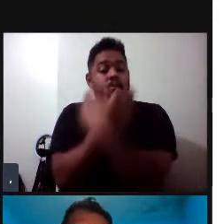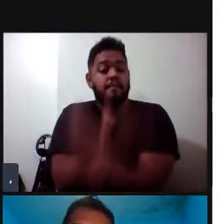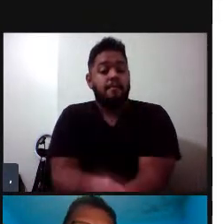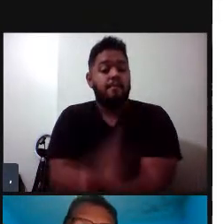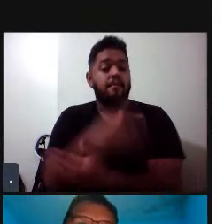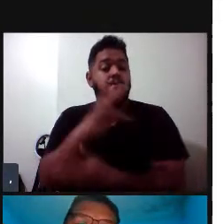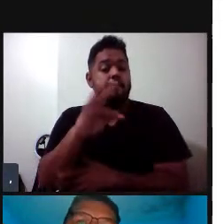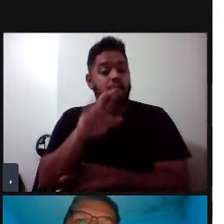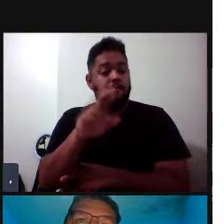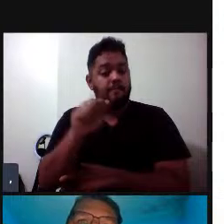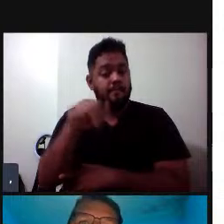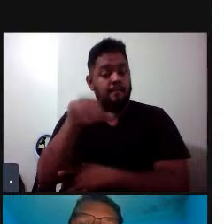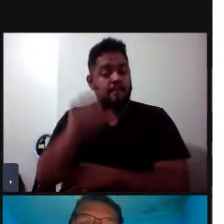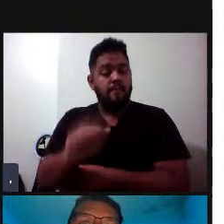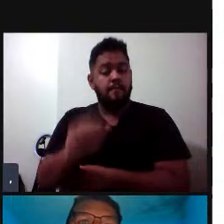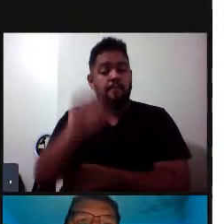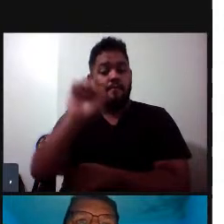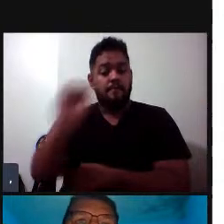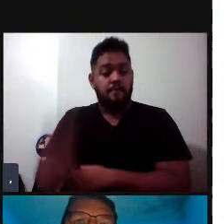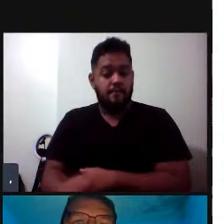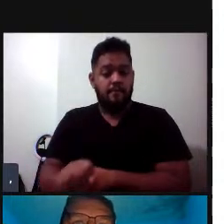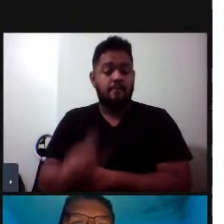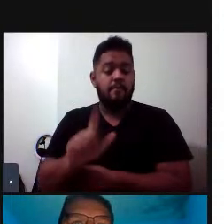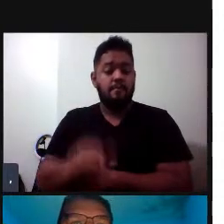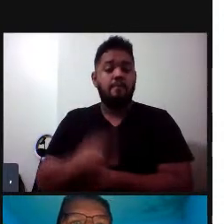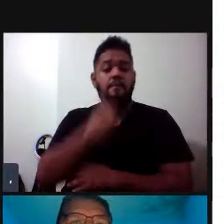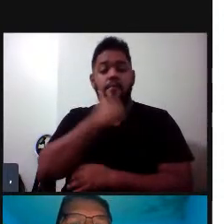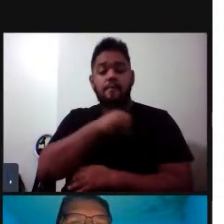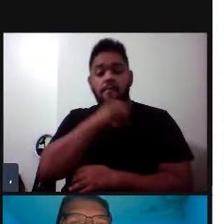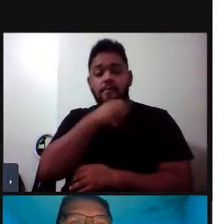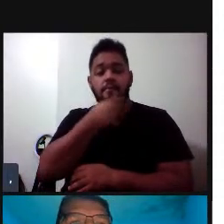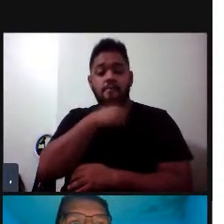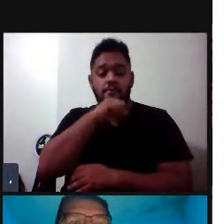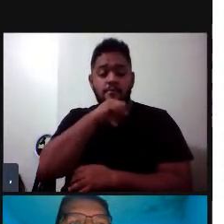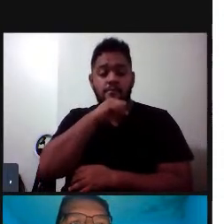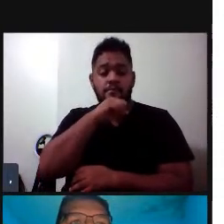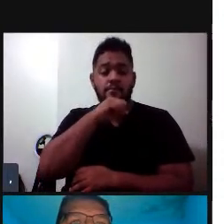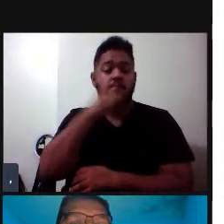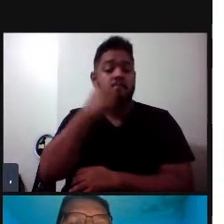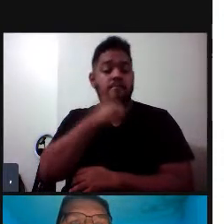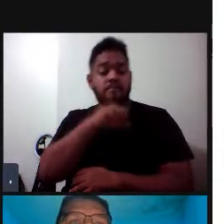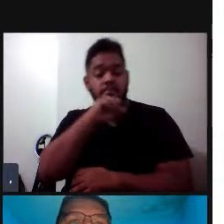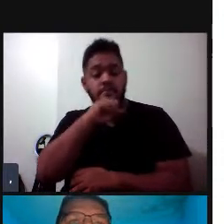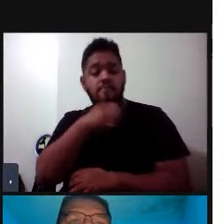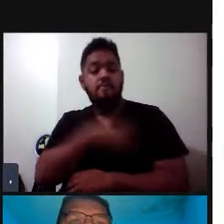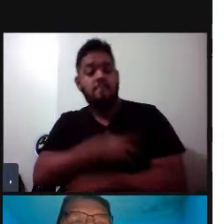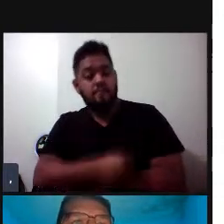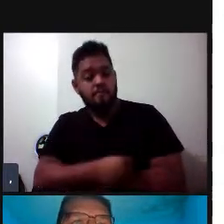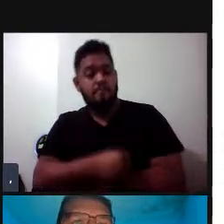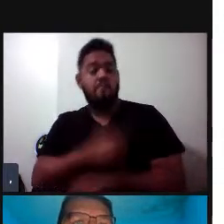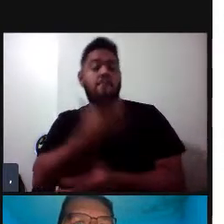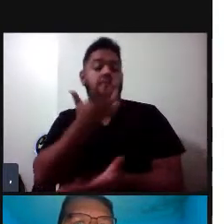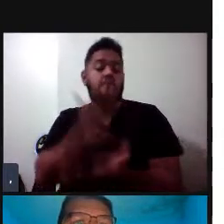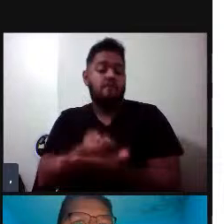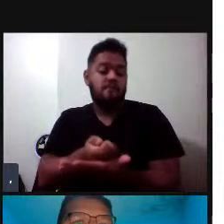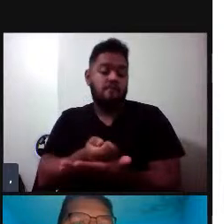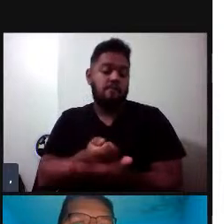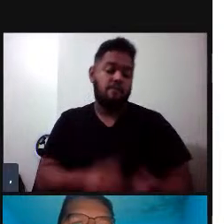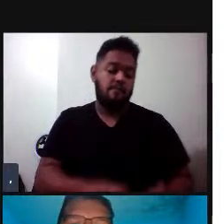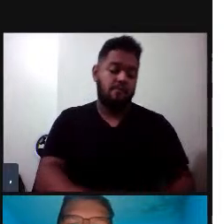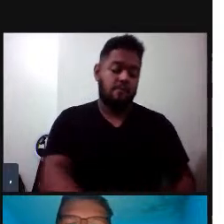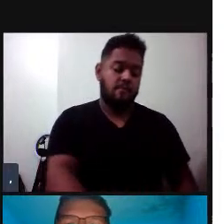Baleia Franca do Sul, esse aqui foram pares de mãe e filhote, são chamados de mãe e filhote gravados na costa de Santa